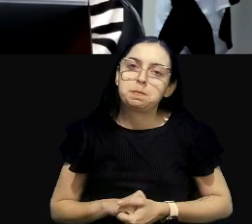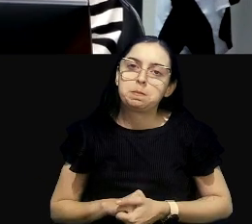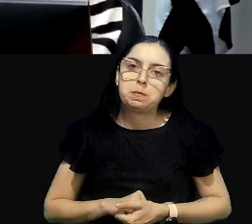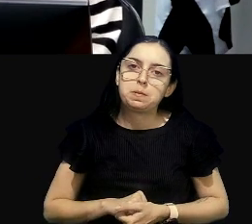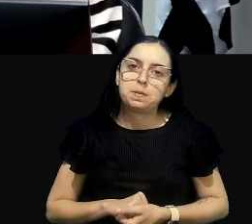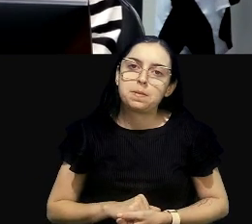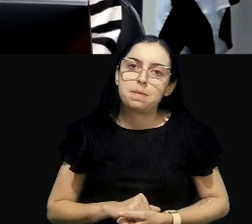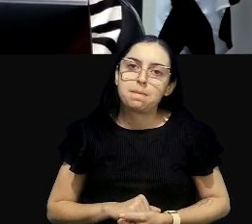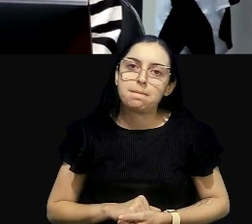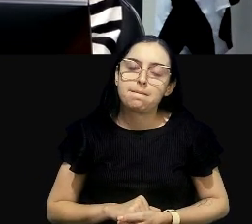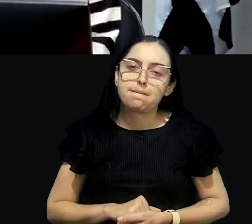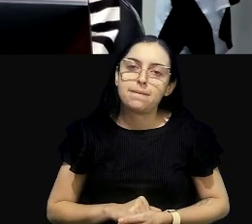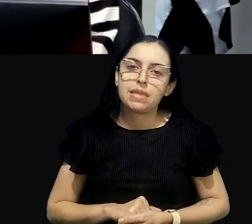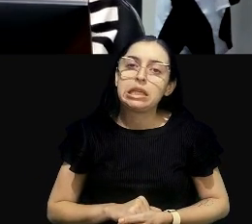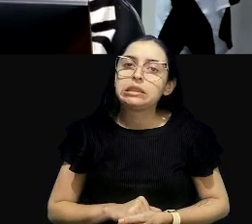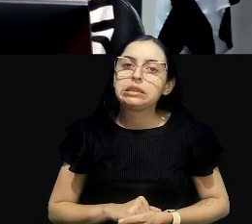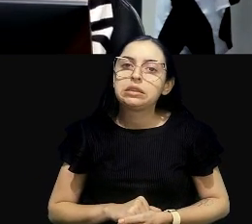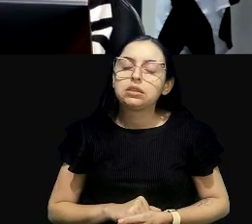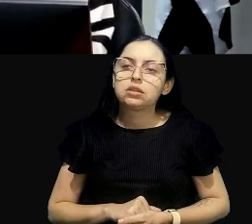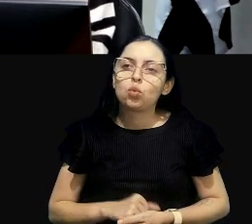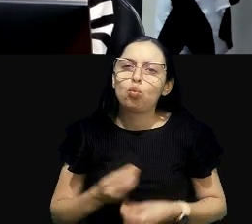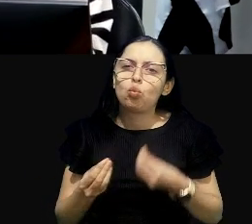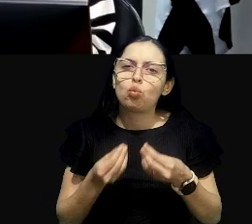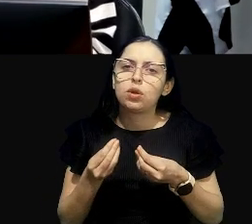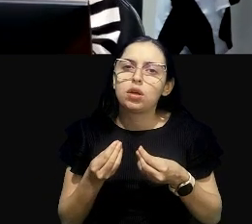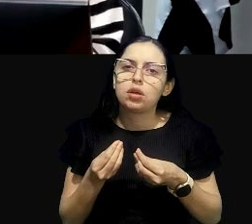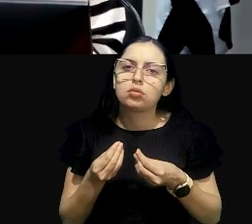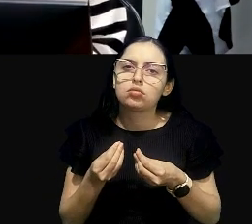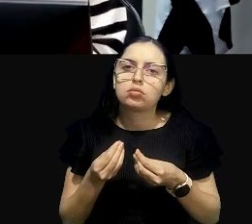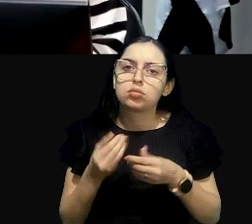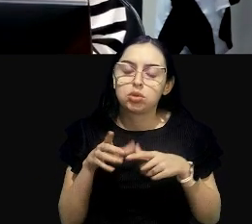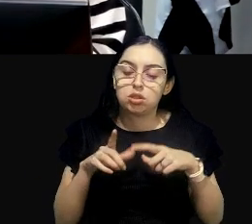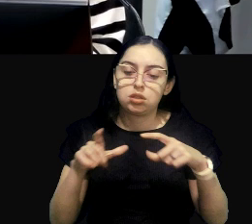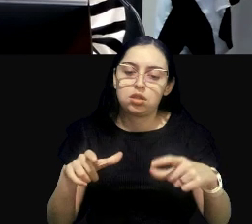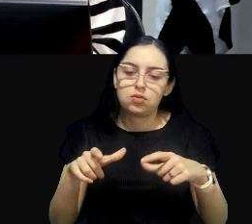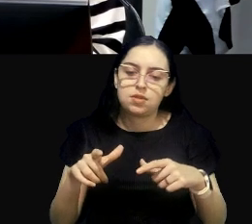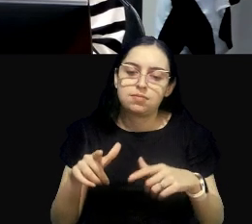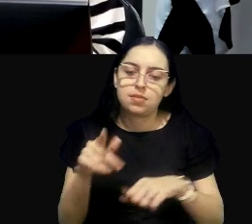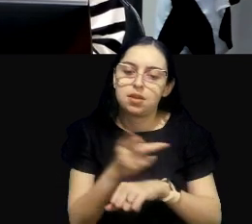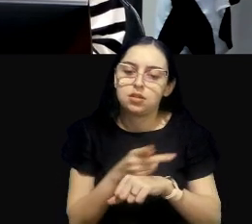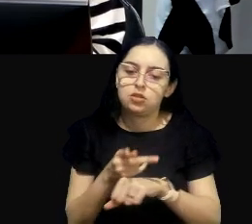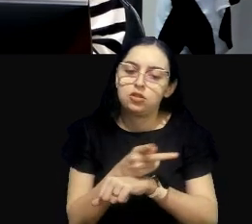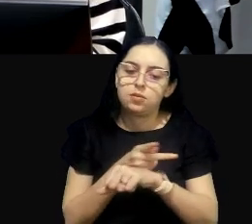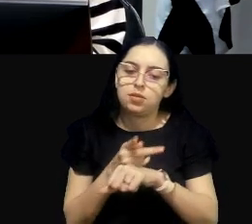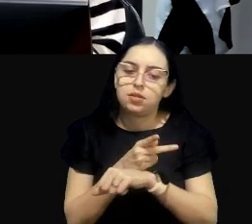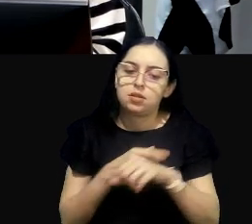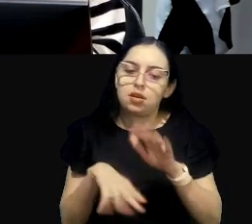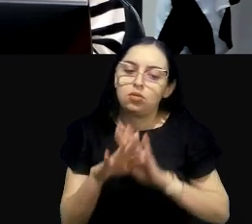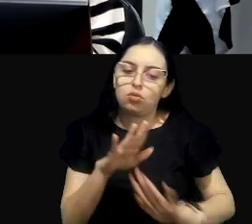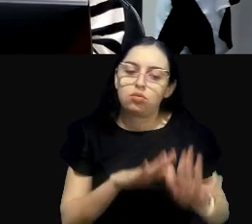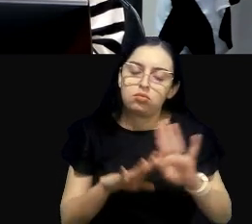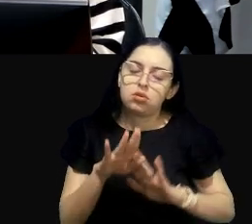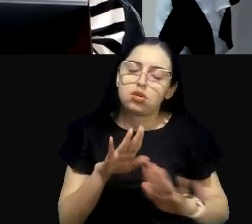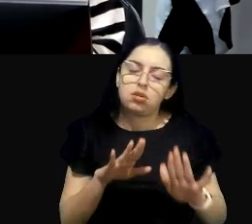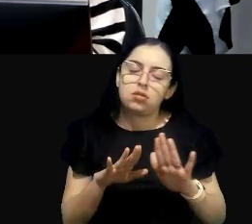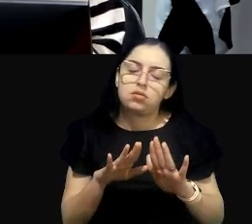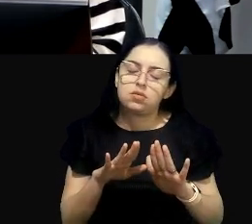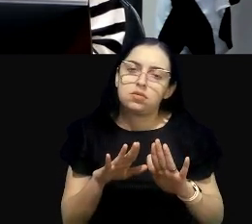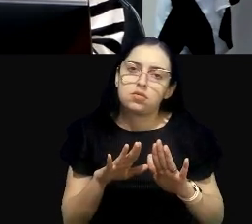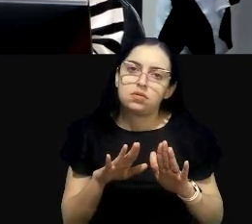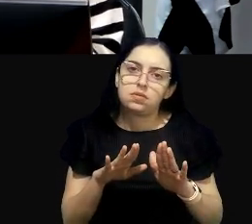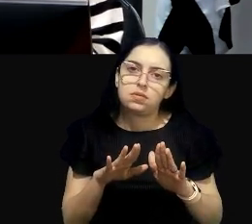Então, quando estamos em campo para analisar a situação